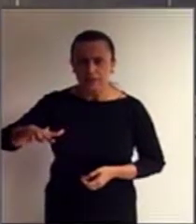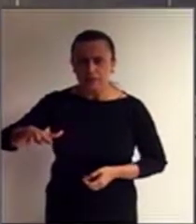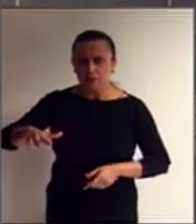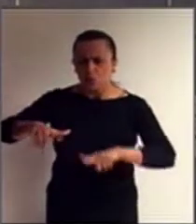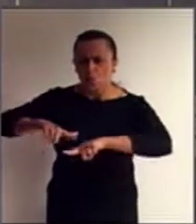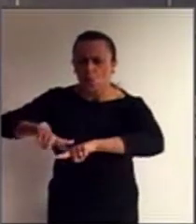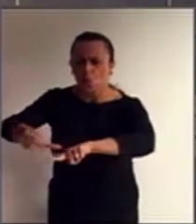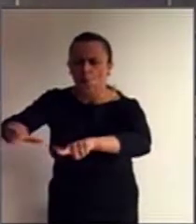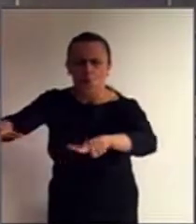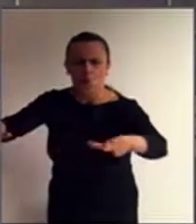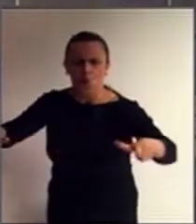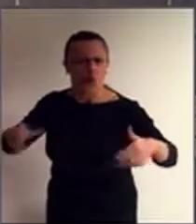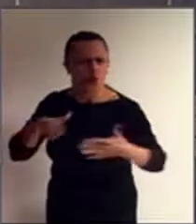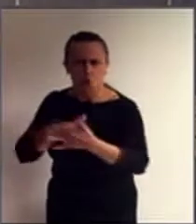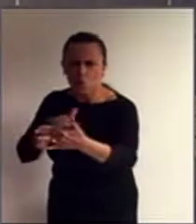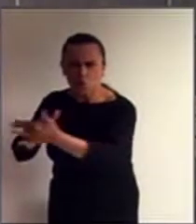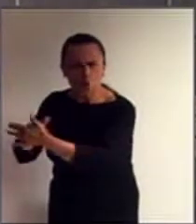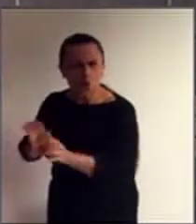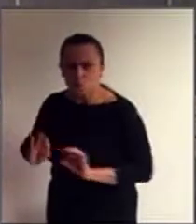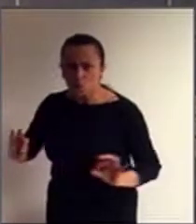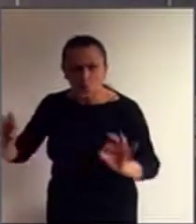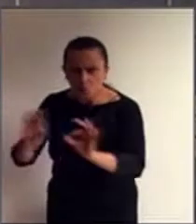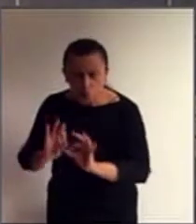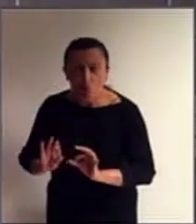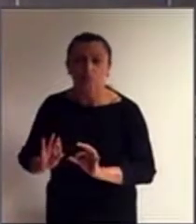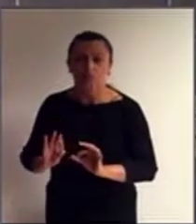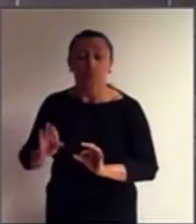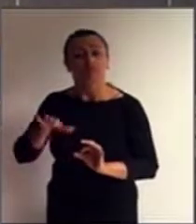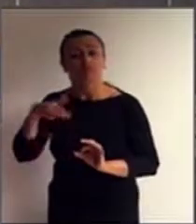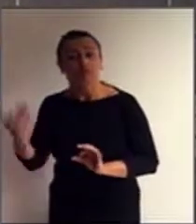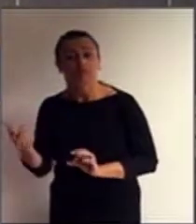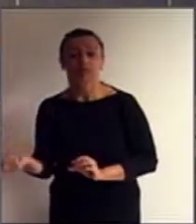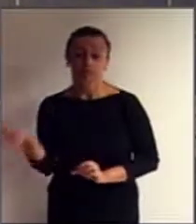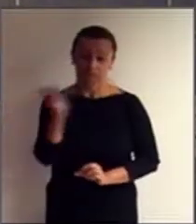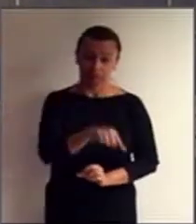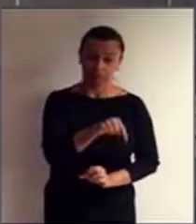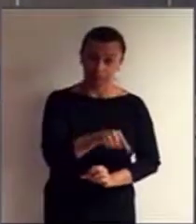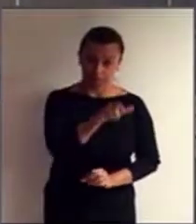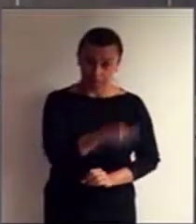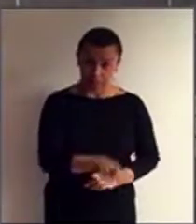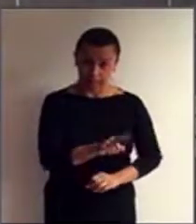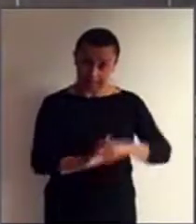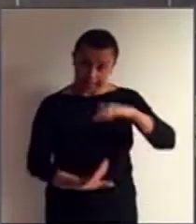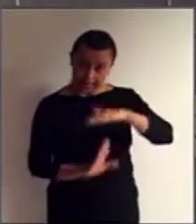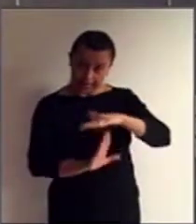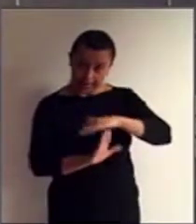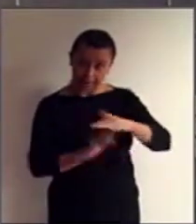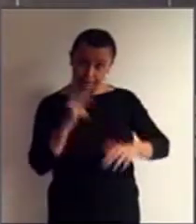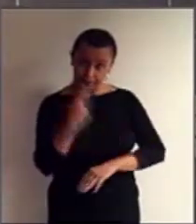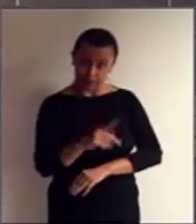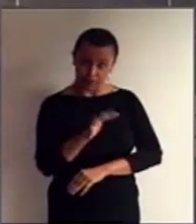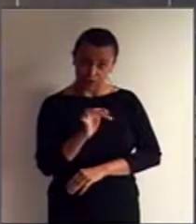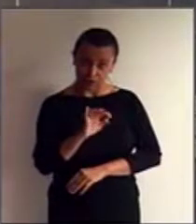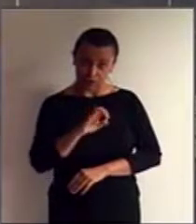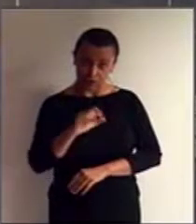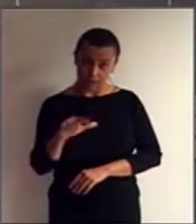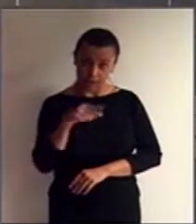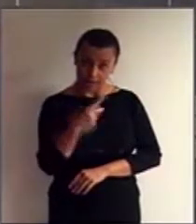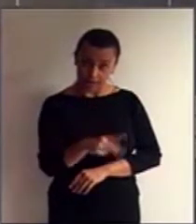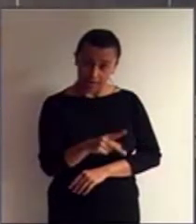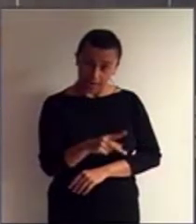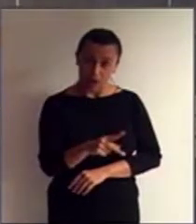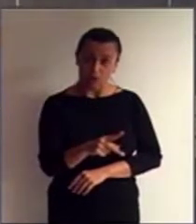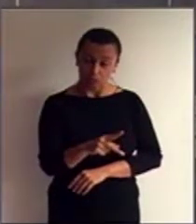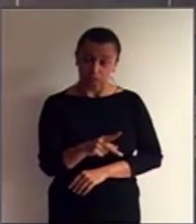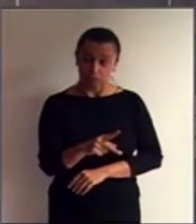barreira, nós teremos, então, a limitação funcional do indivíduo mitigada